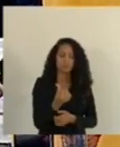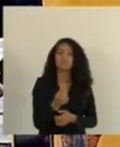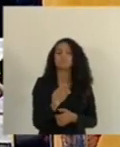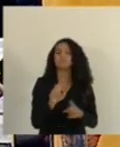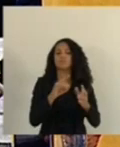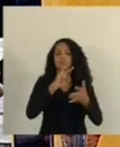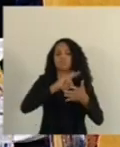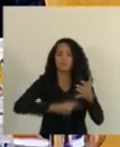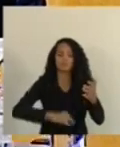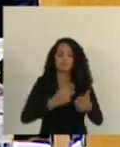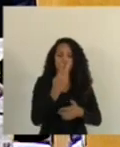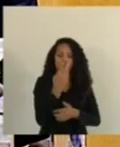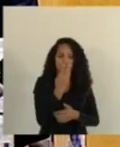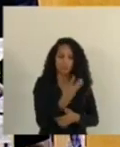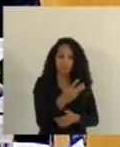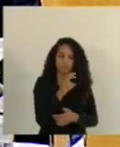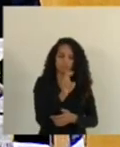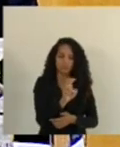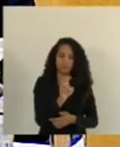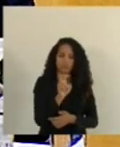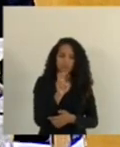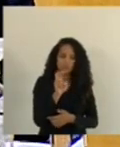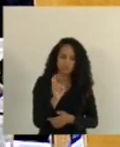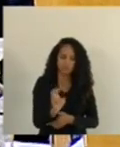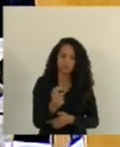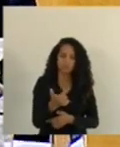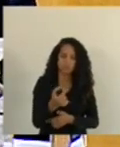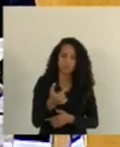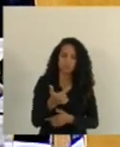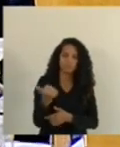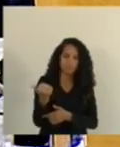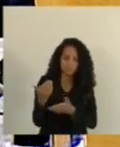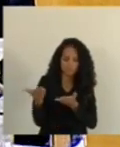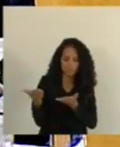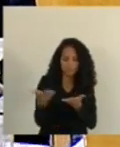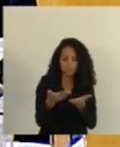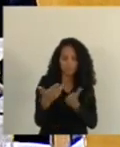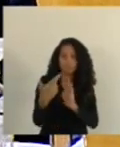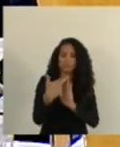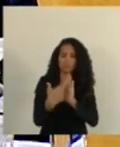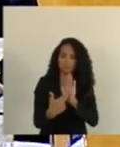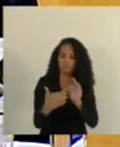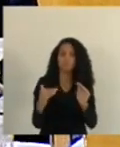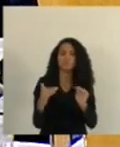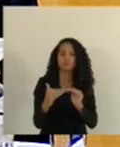355, 2021, que também determina a sua tramitação na forma regimental.